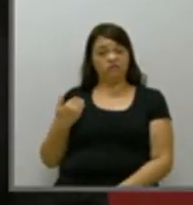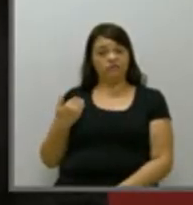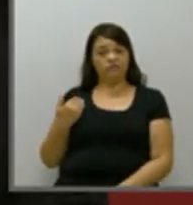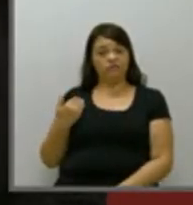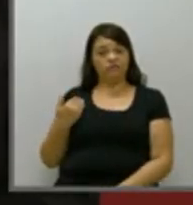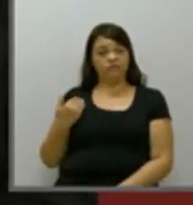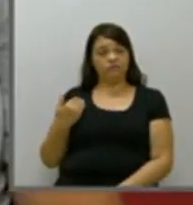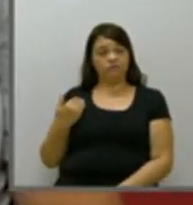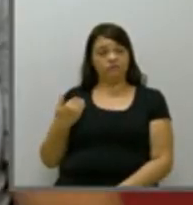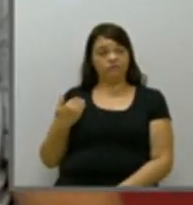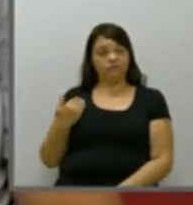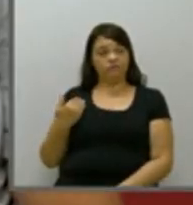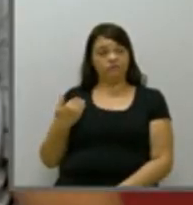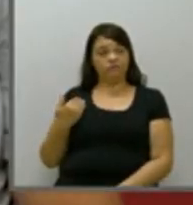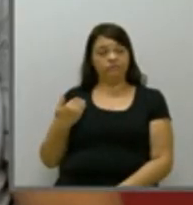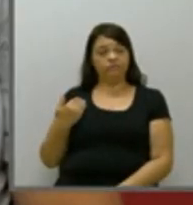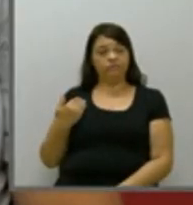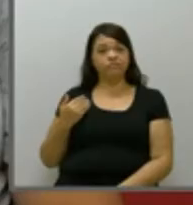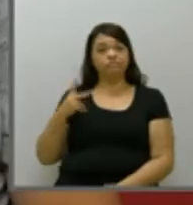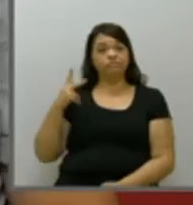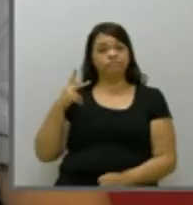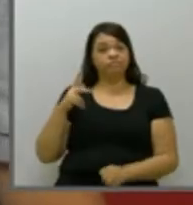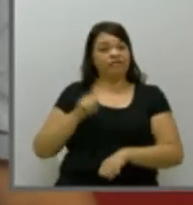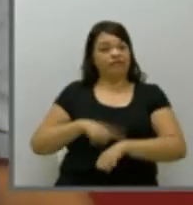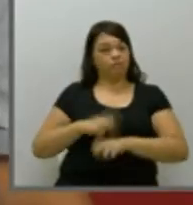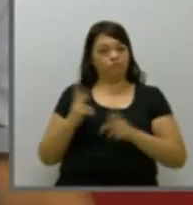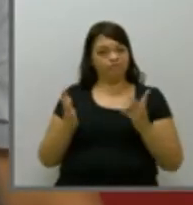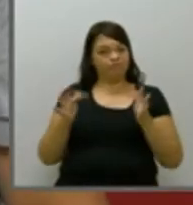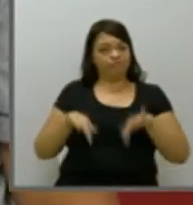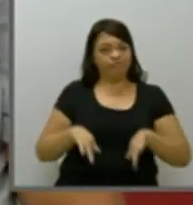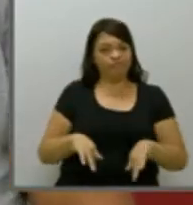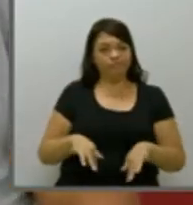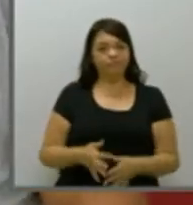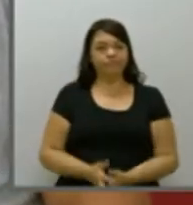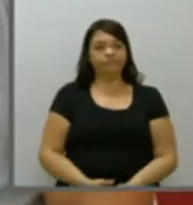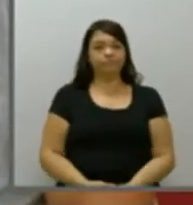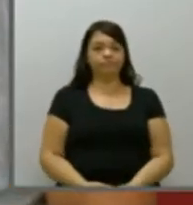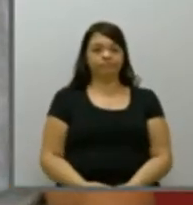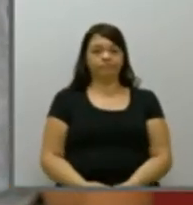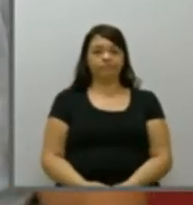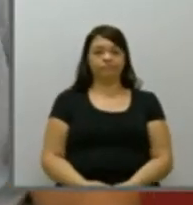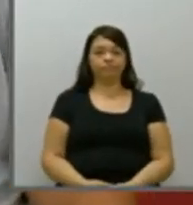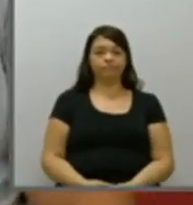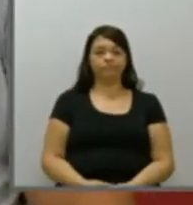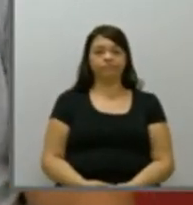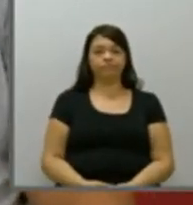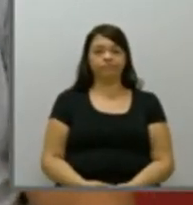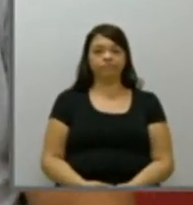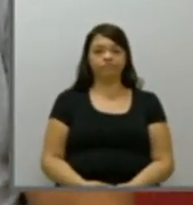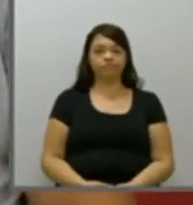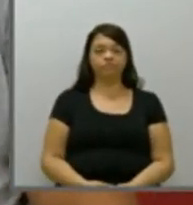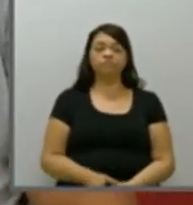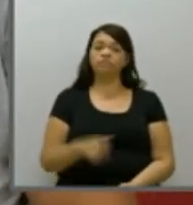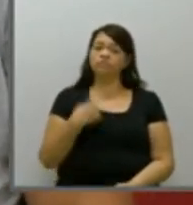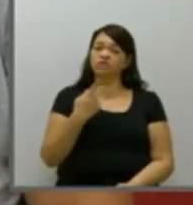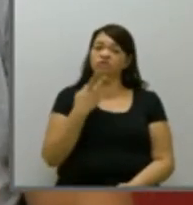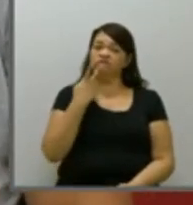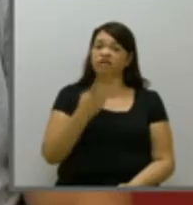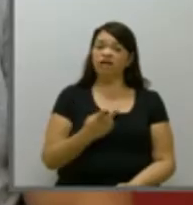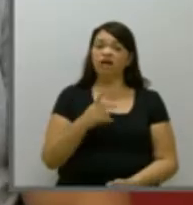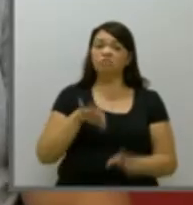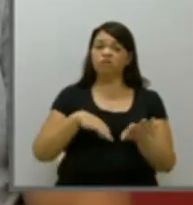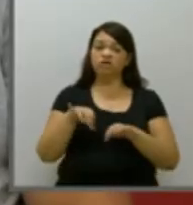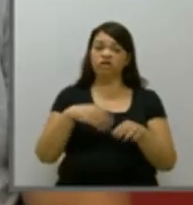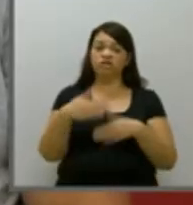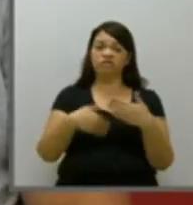Candidata. Tempo encerrado. Candidato, senão. Nós queremos dizer que os projetos de desenvolvimento estão